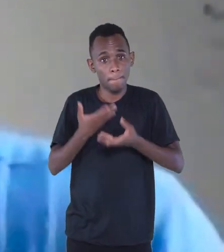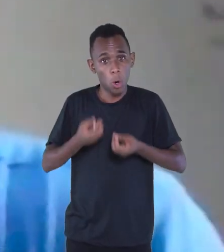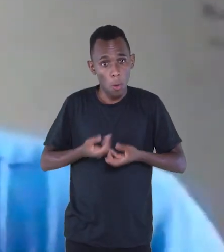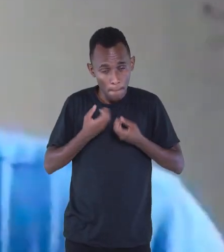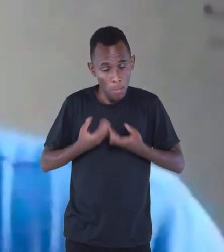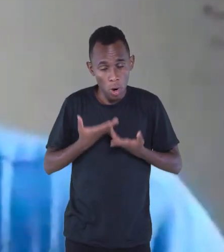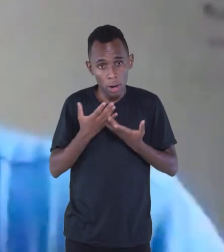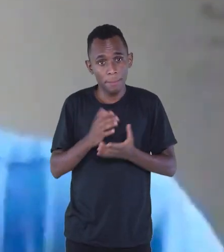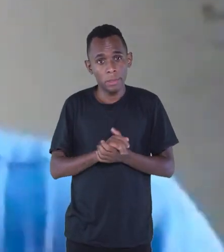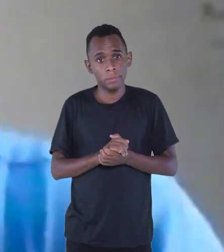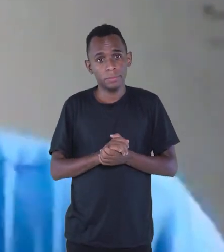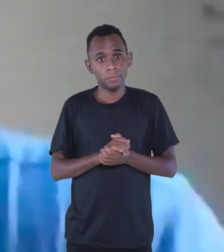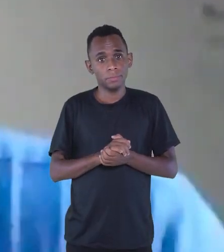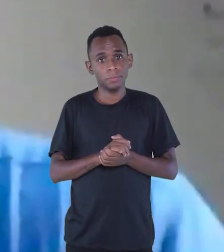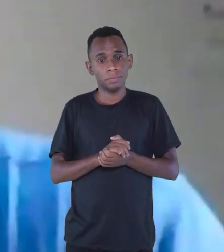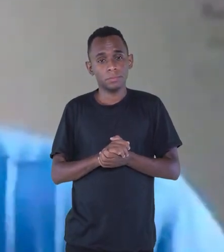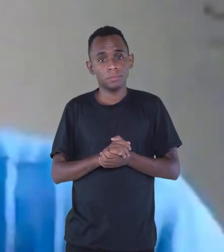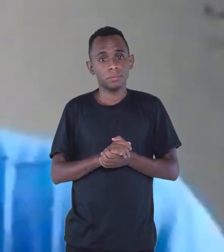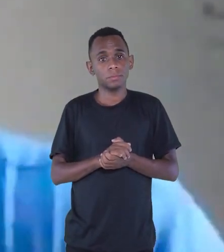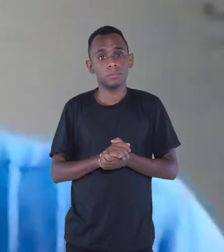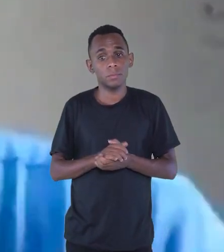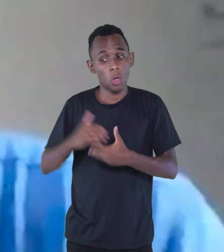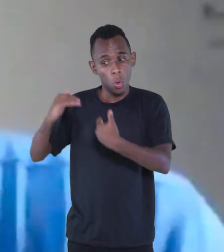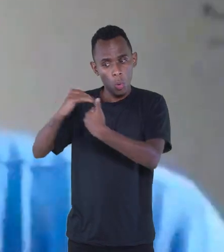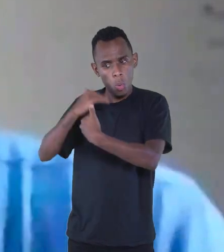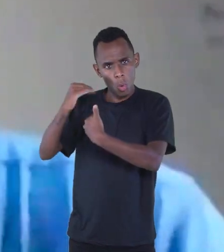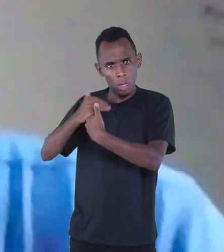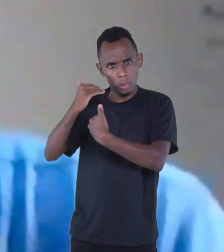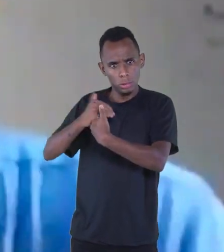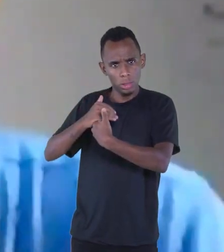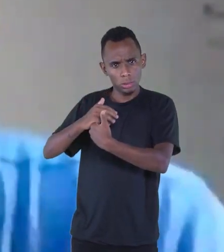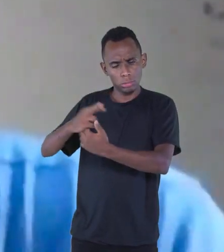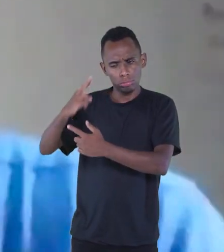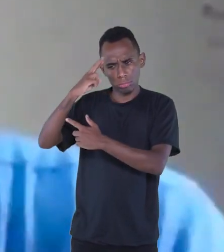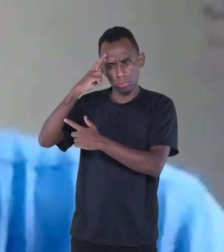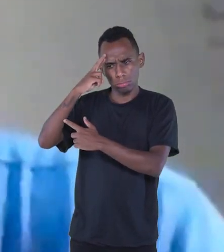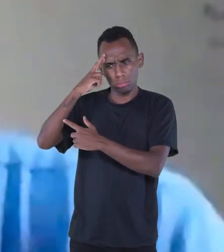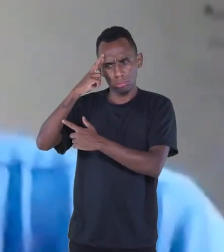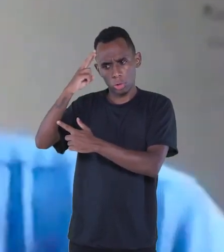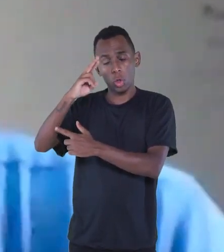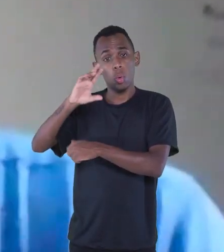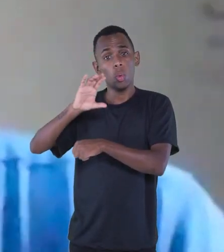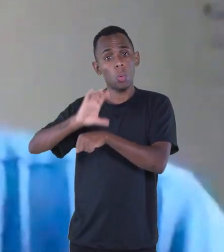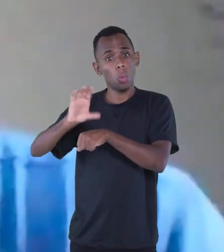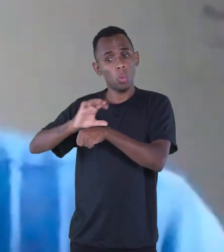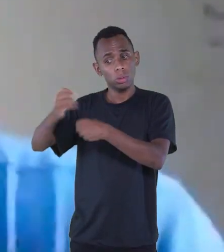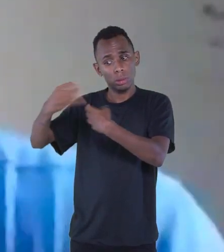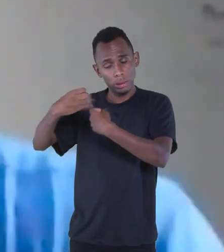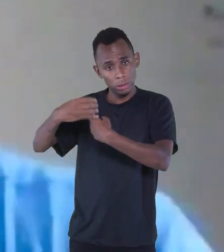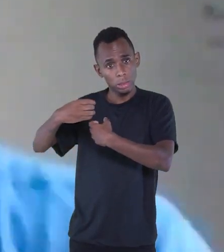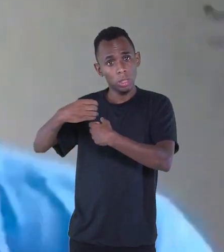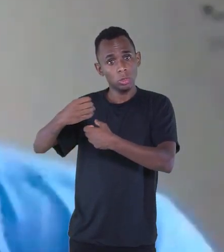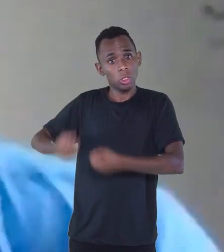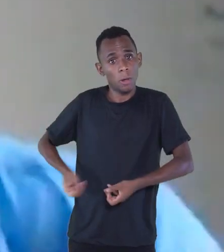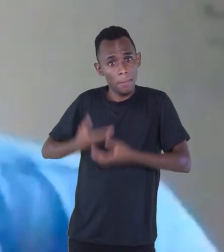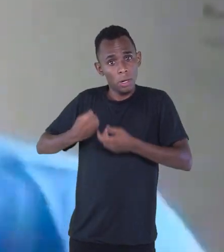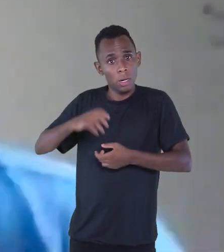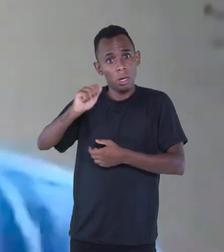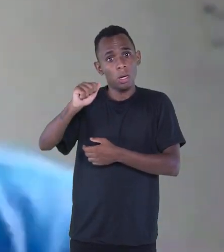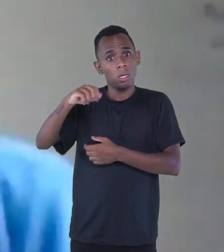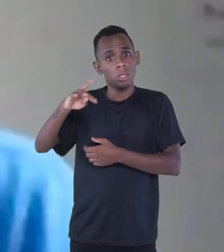orientado por um grande mestre com quem eu fiz um curso de poesia popular que é o Antônio Nóvriga.